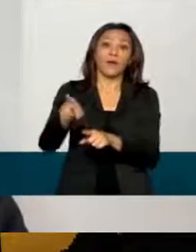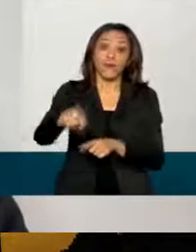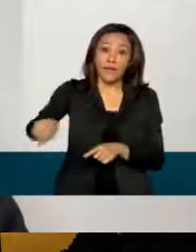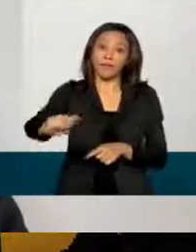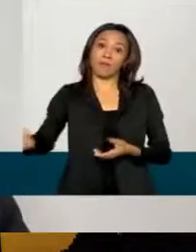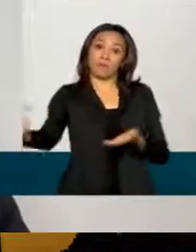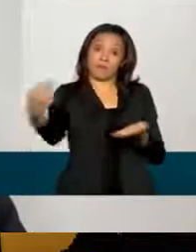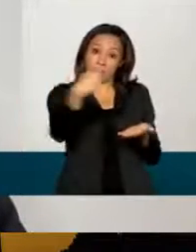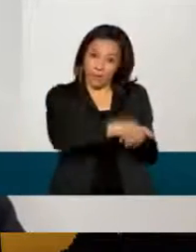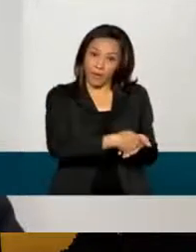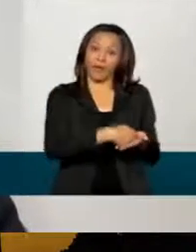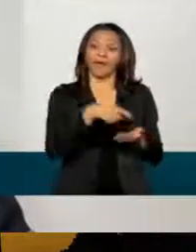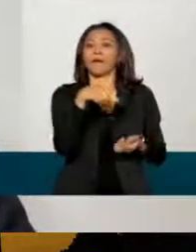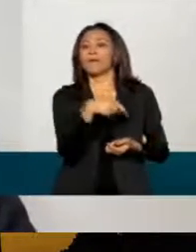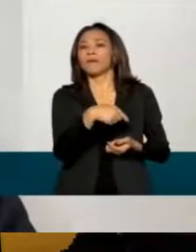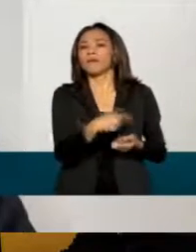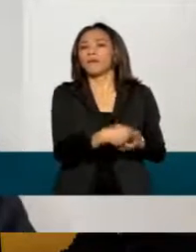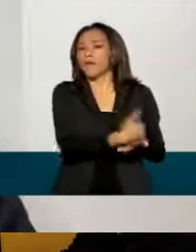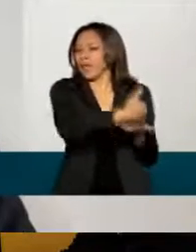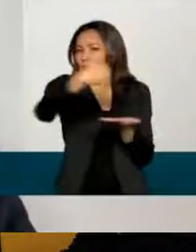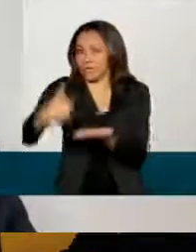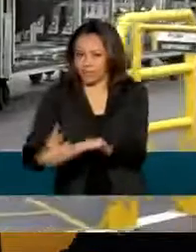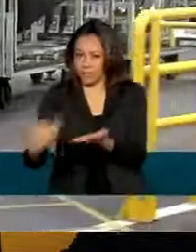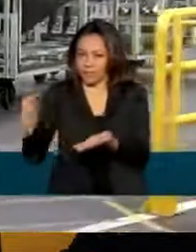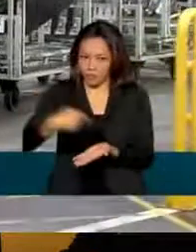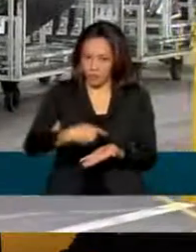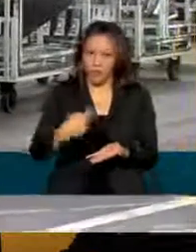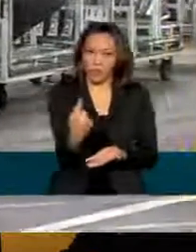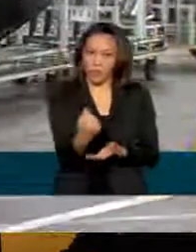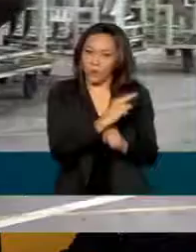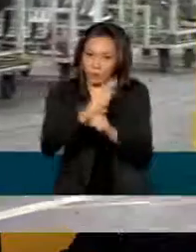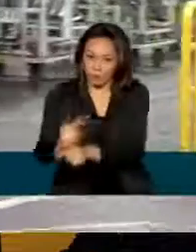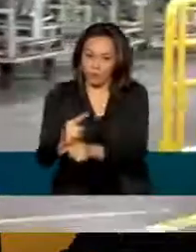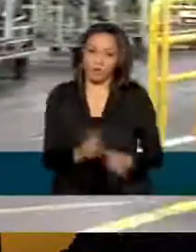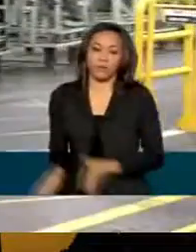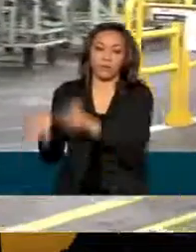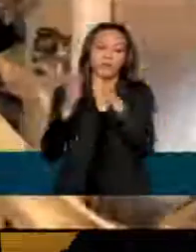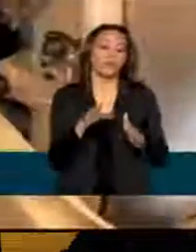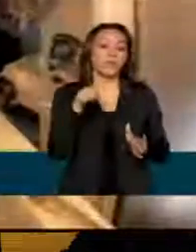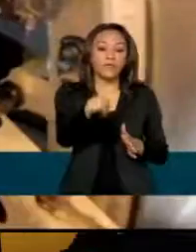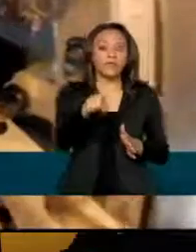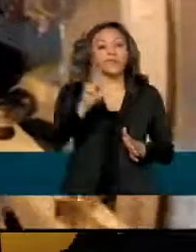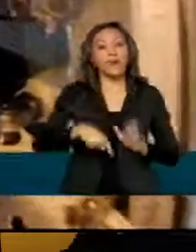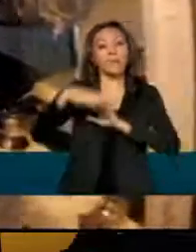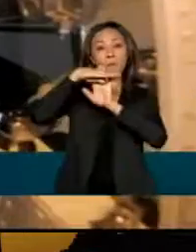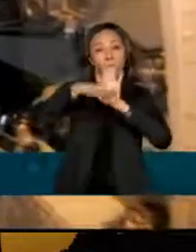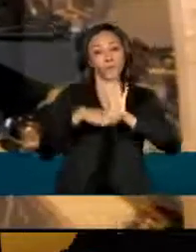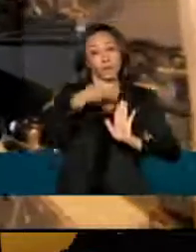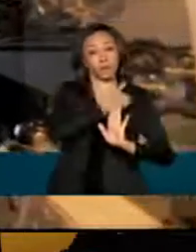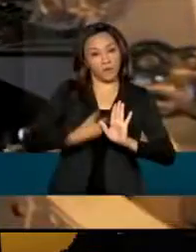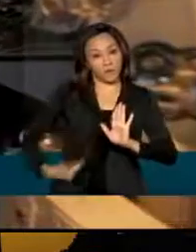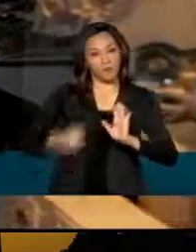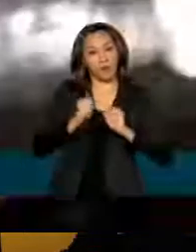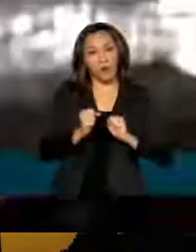instituição financeira que fez a antecipação do crédito. A iniciativa faz parte do programa Antecipa Gov e pode